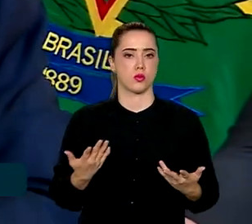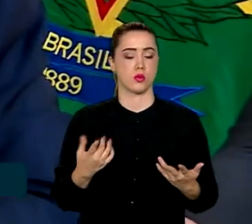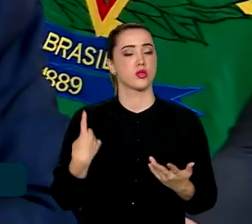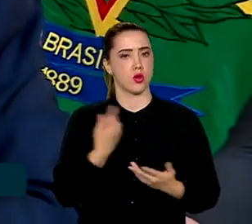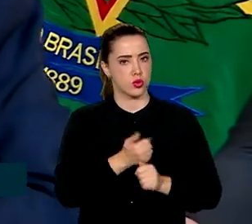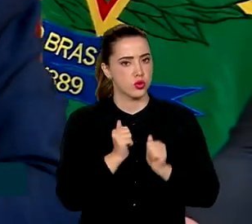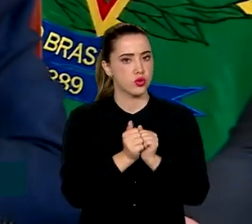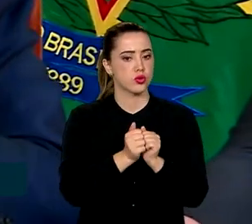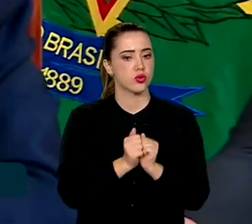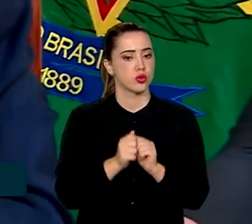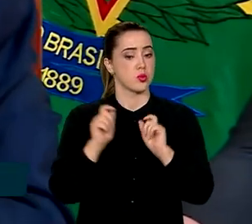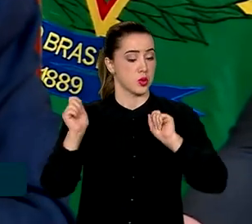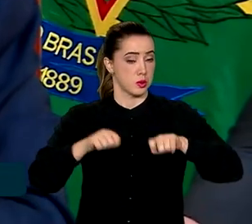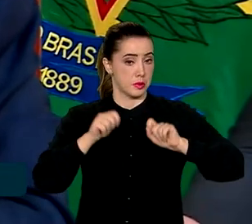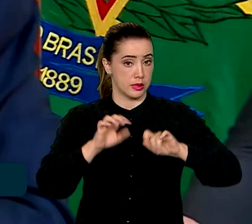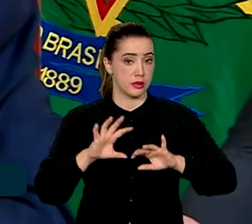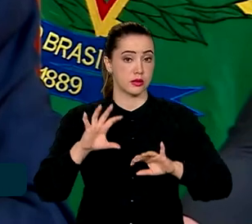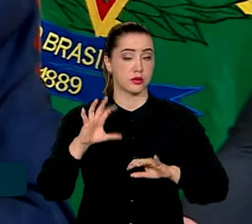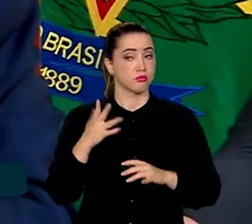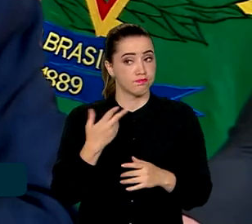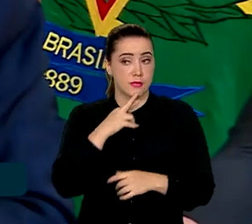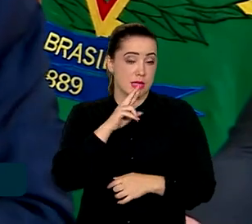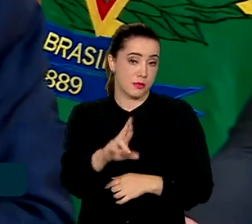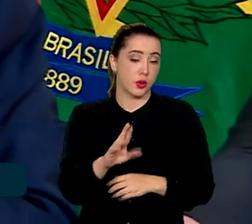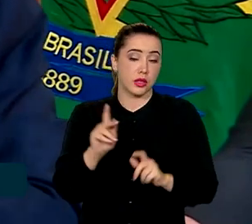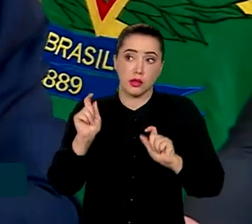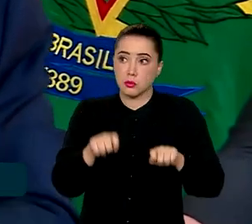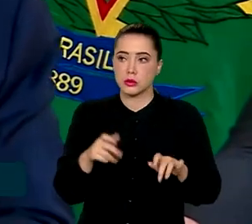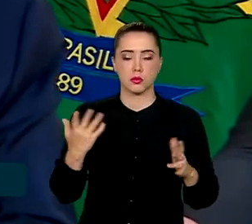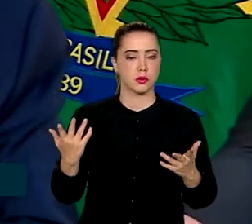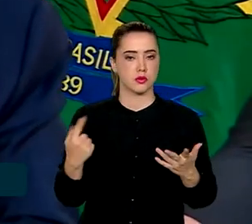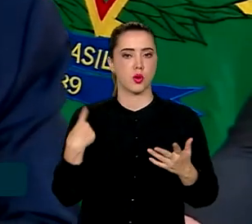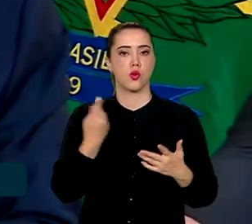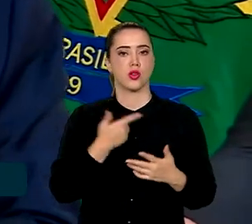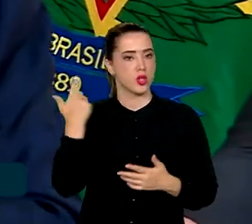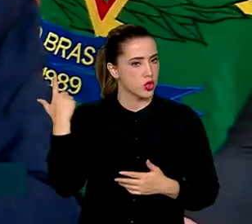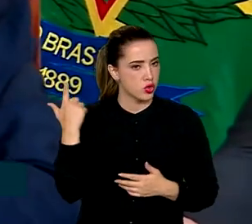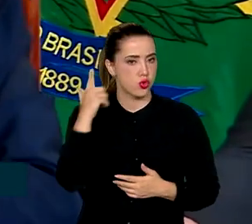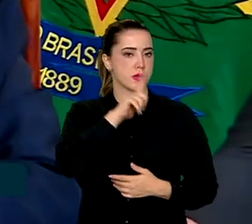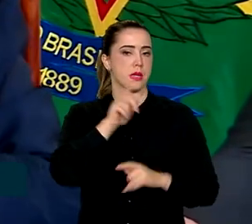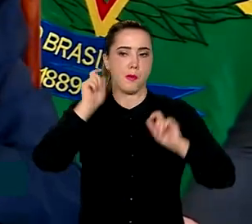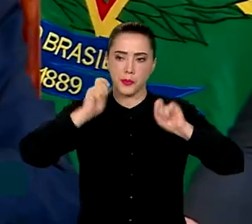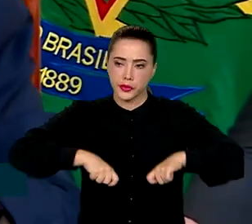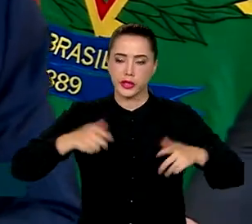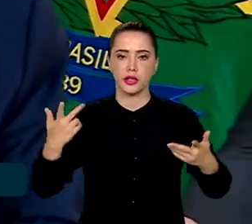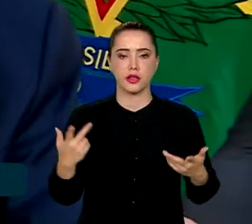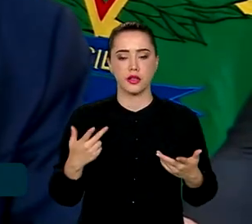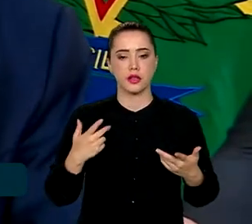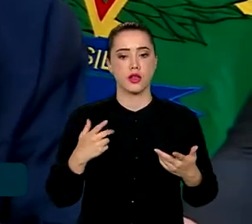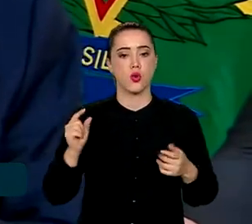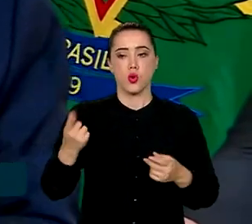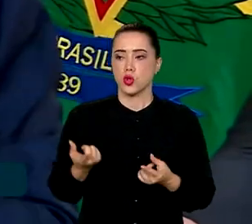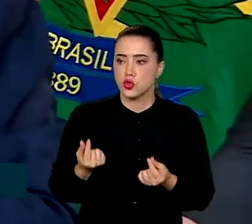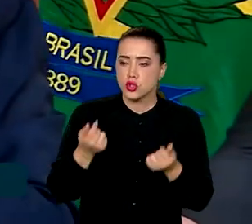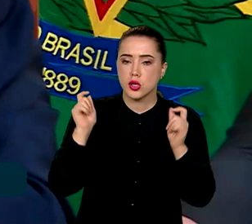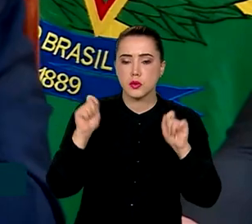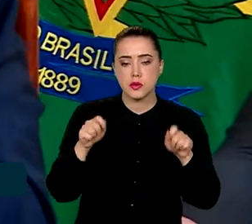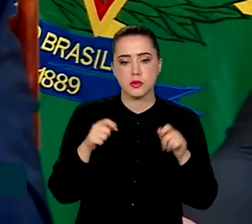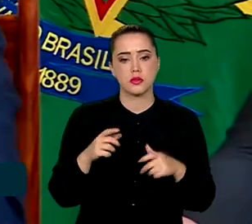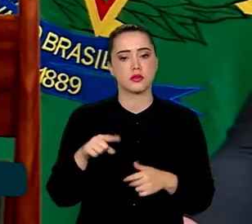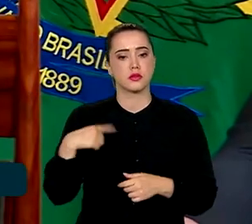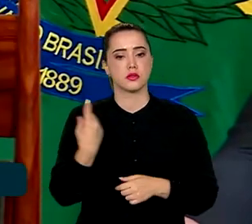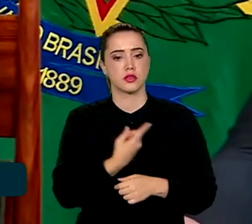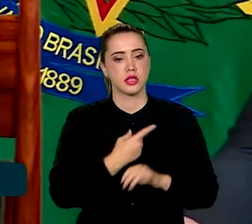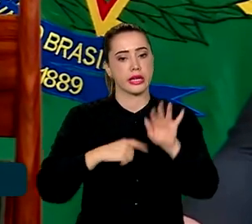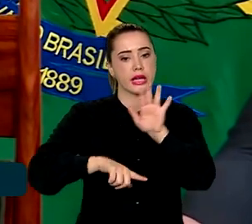fazer aquilo que for possível fazer, aquilo que tiver ao nosso alcance, aquilo que assinatas permitir e aquilo que